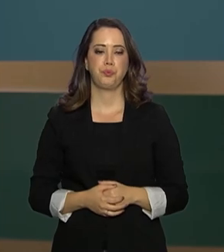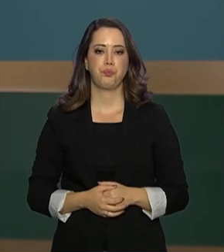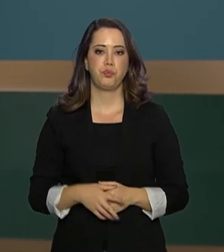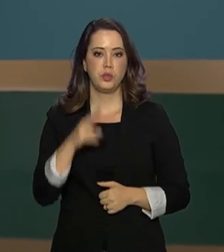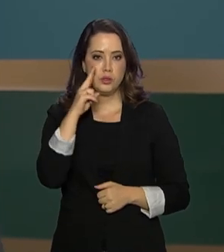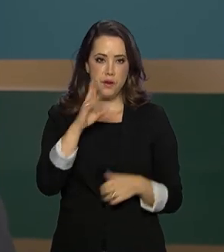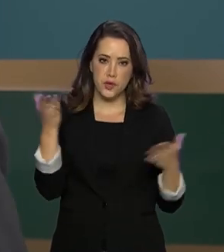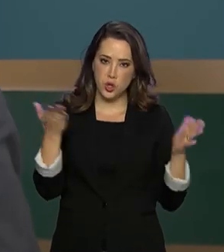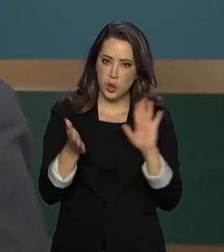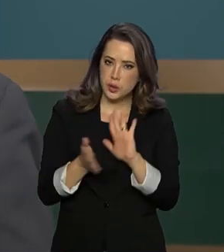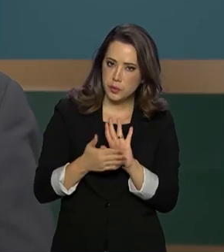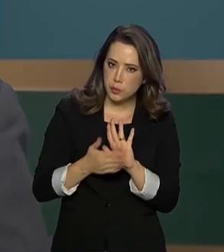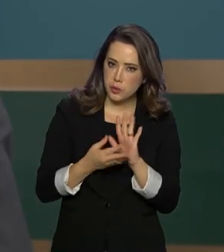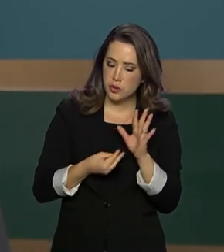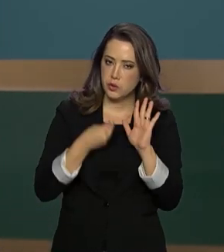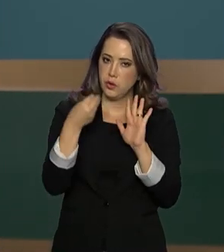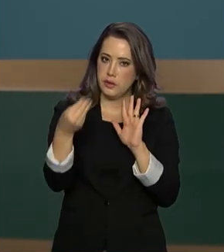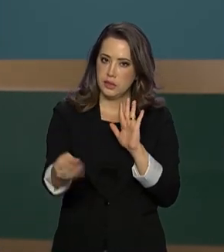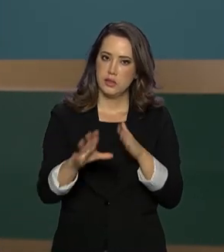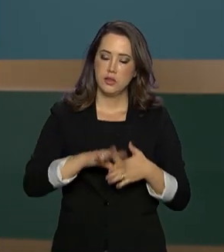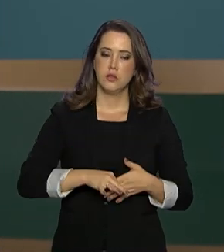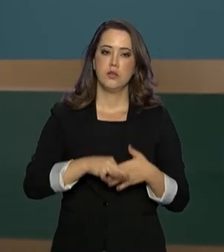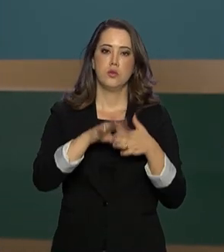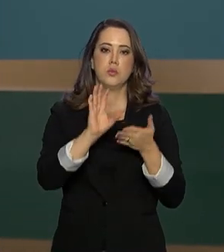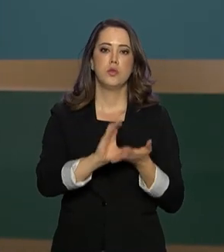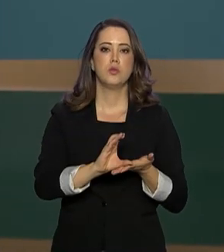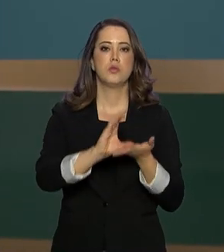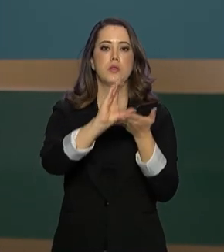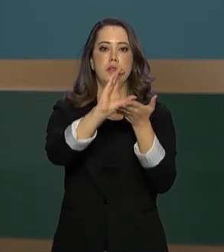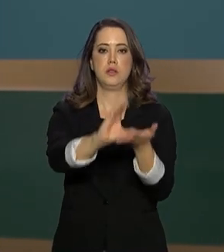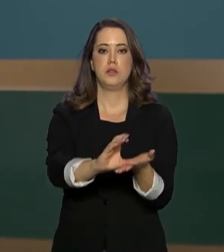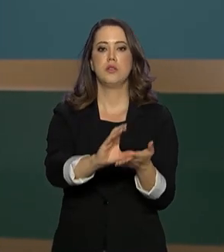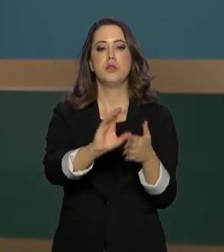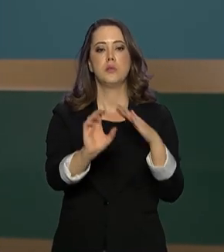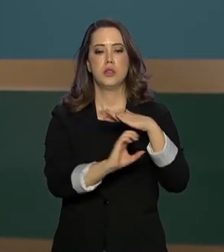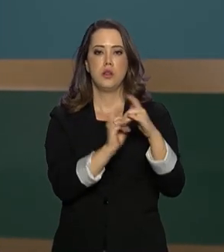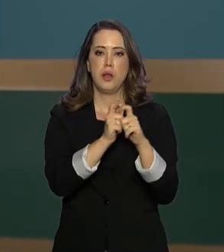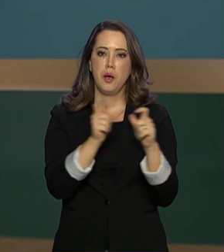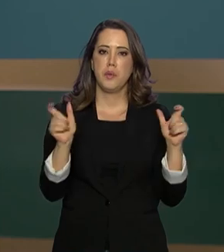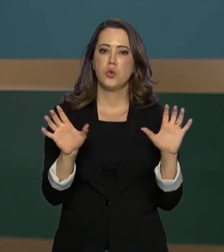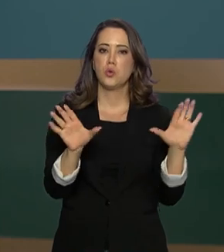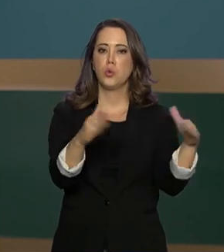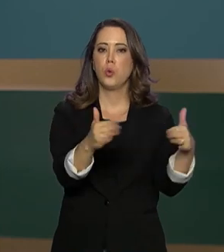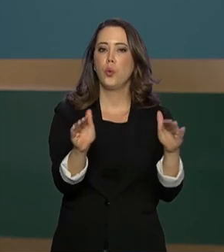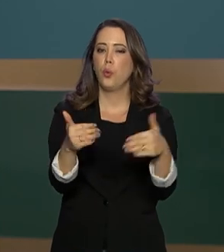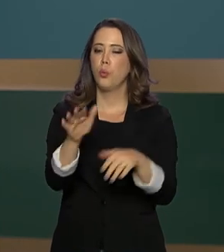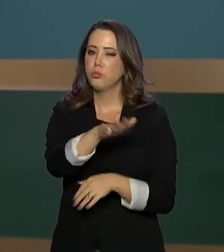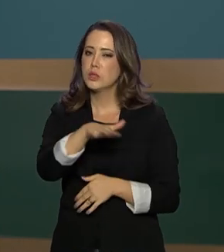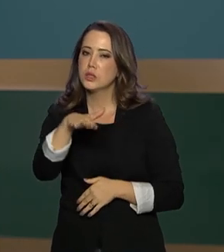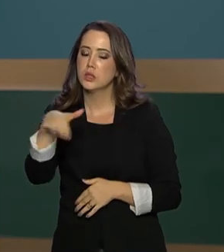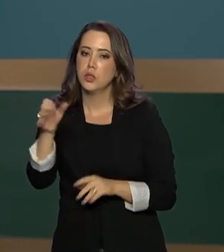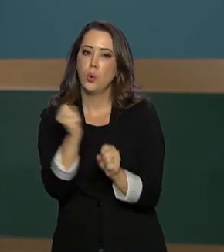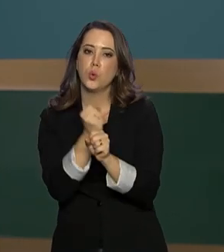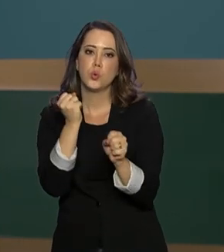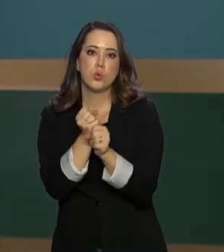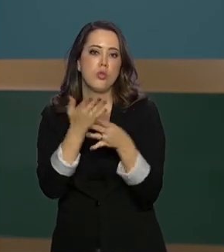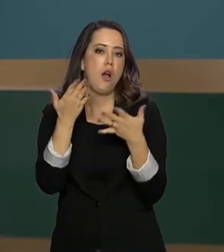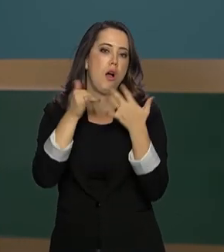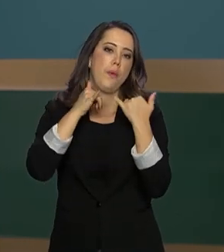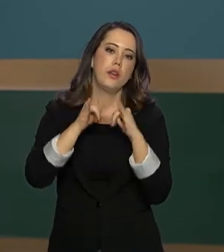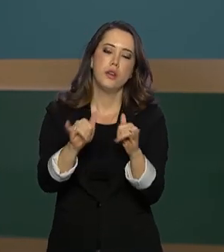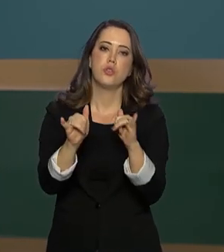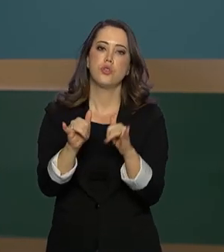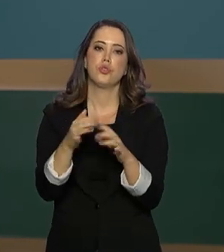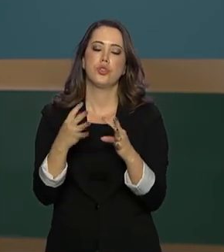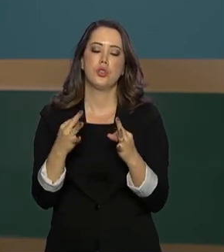Acompanhe agora as propostas entregues aos líderes pelo Conselho Empresarial, que abrangem setores como infraestrutura, energia e